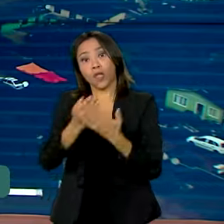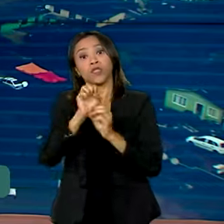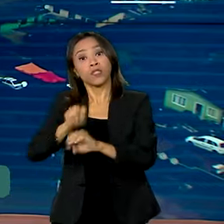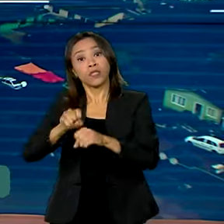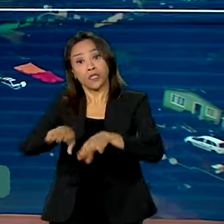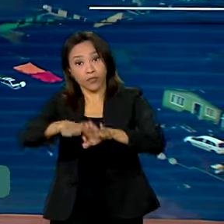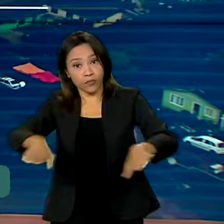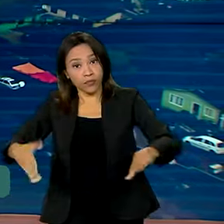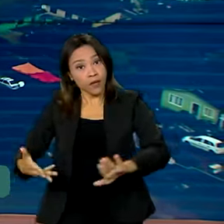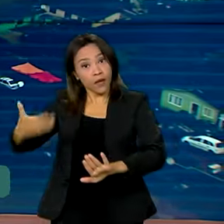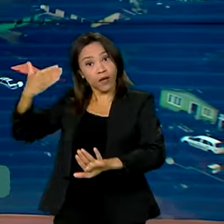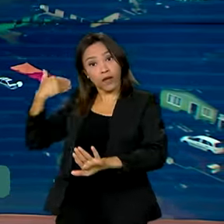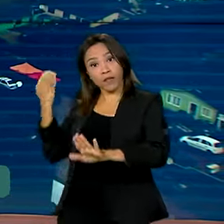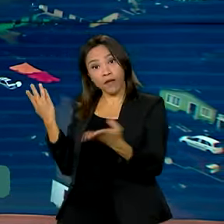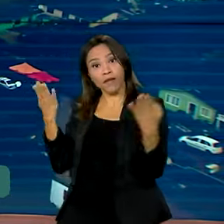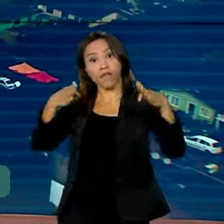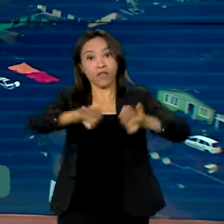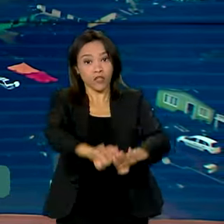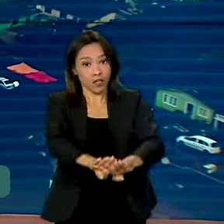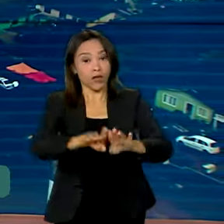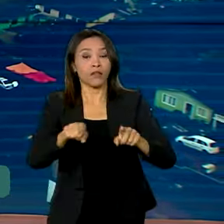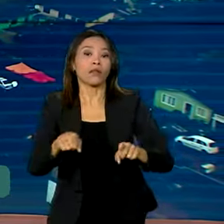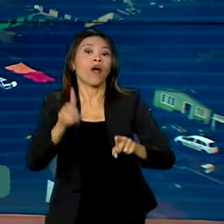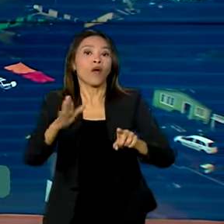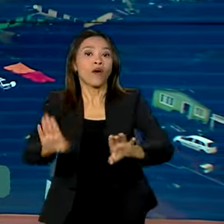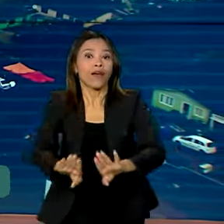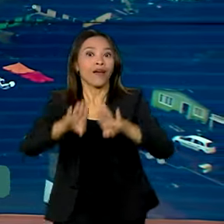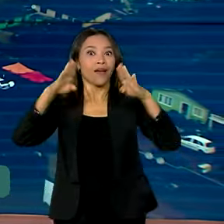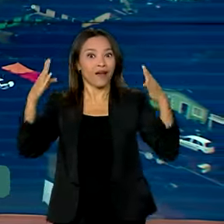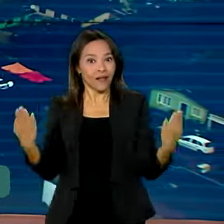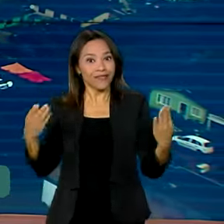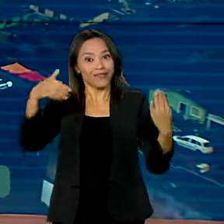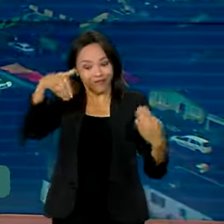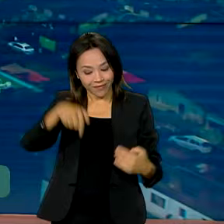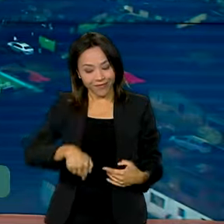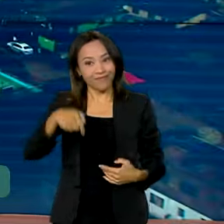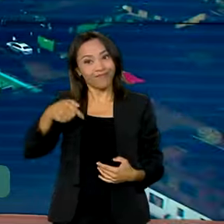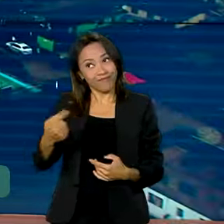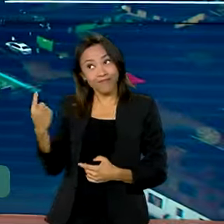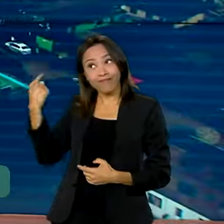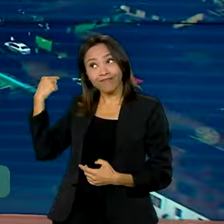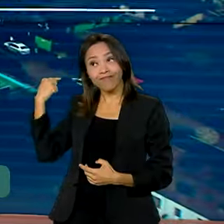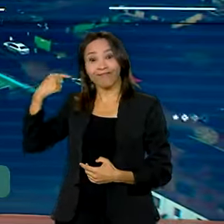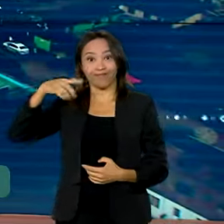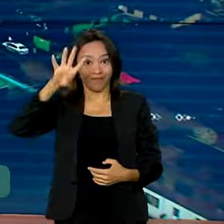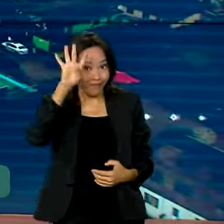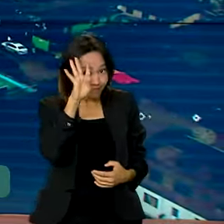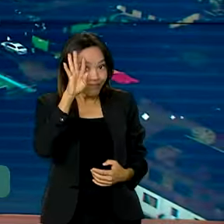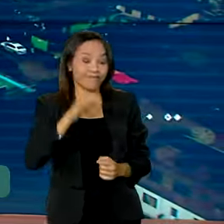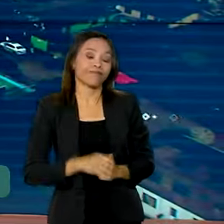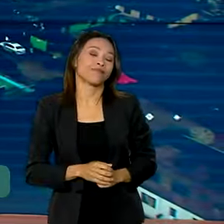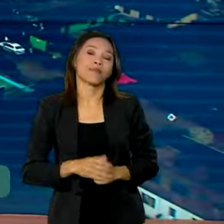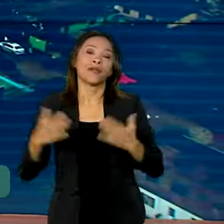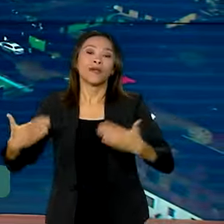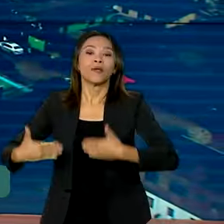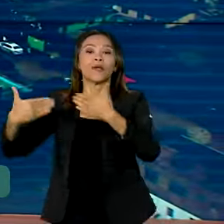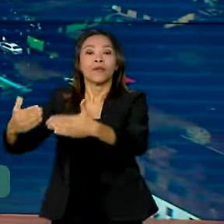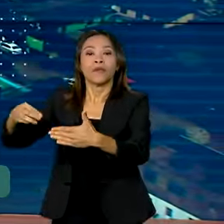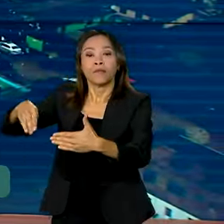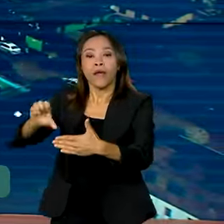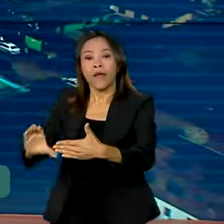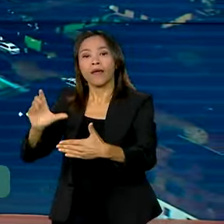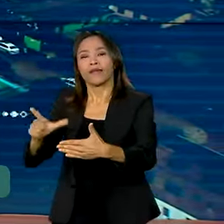fechadas desde o início das enchentes, foram reabertas nesta quarta-feira. O Ministério da Educação disponibilizou